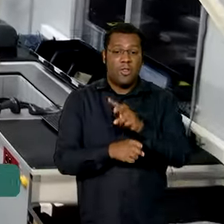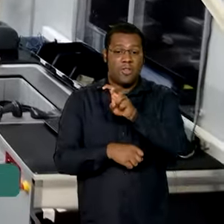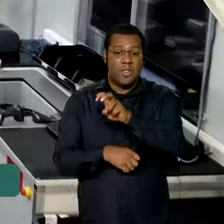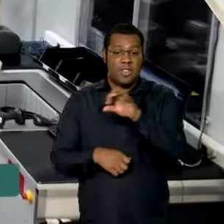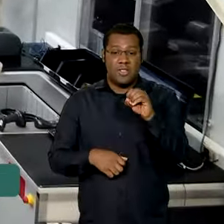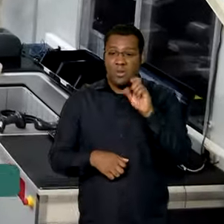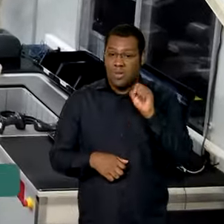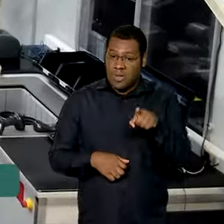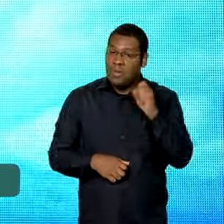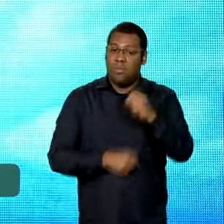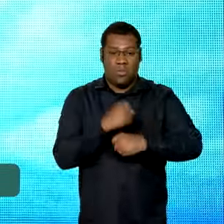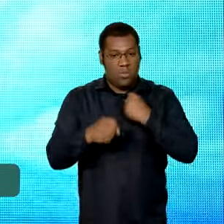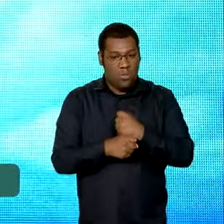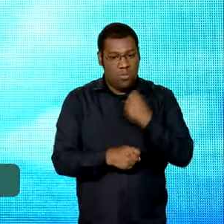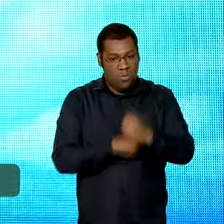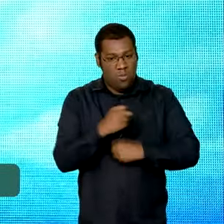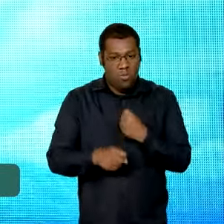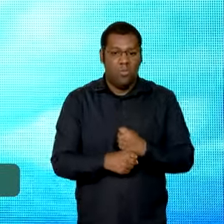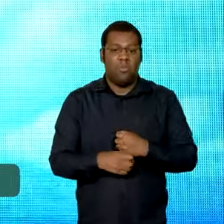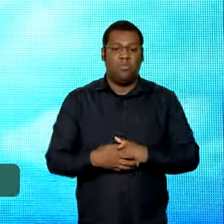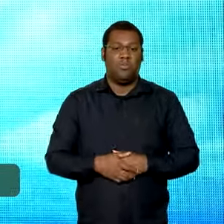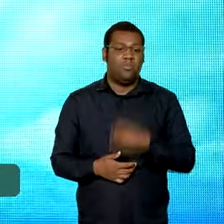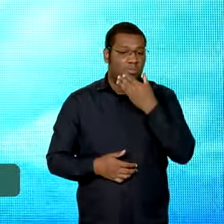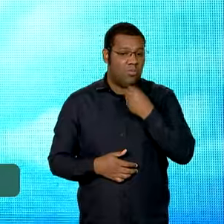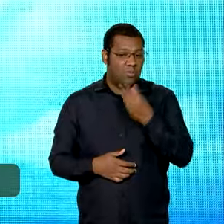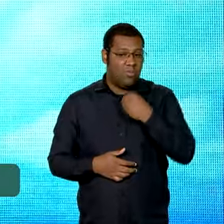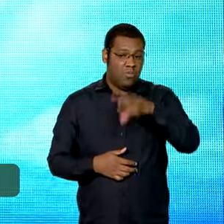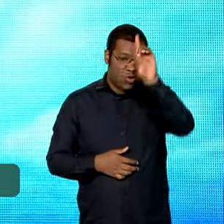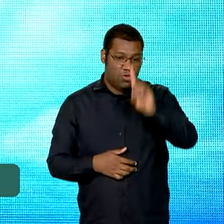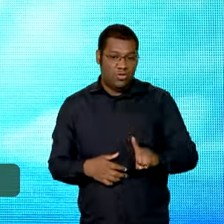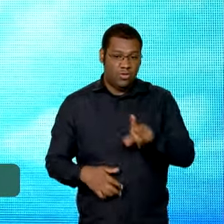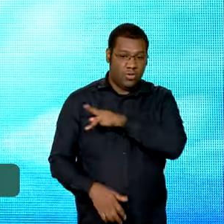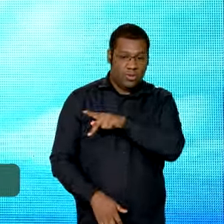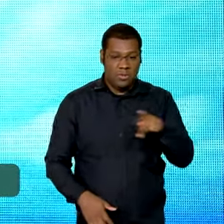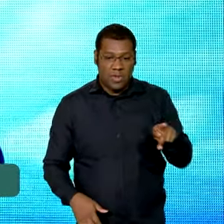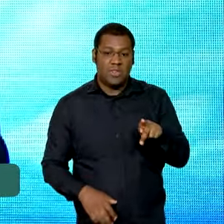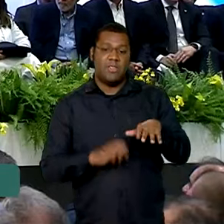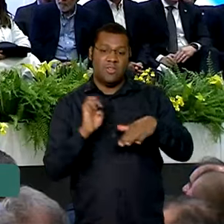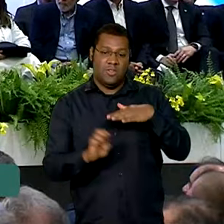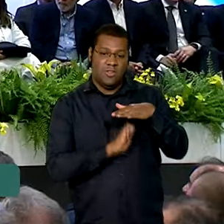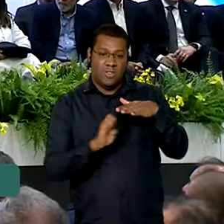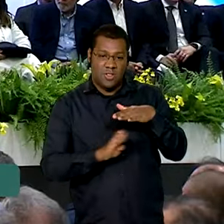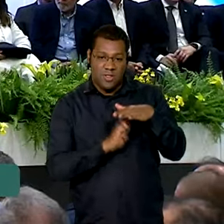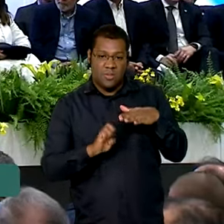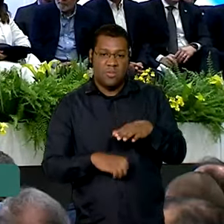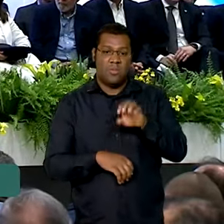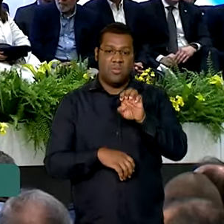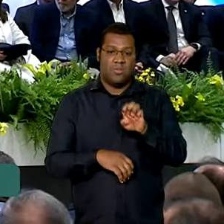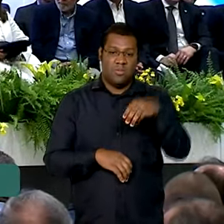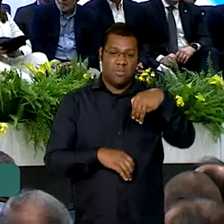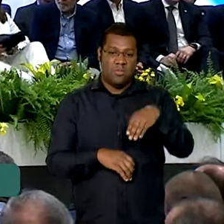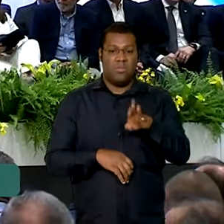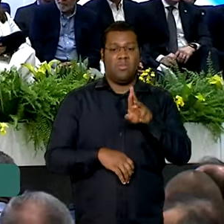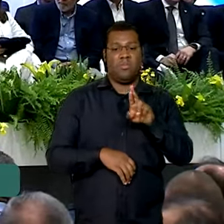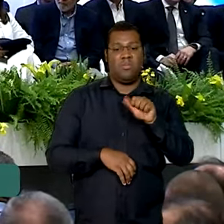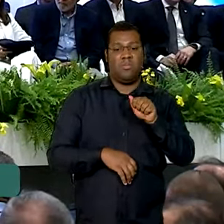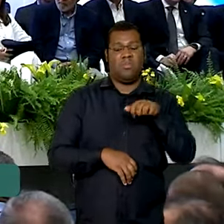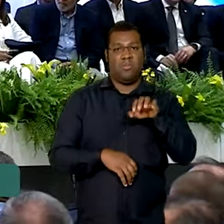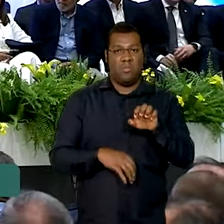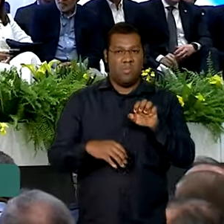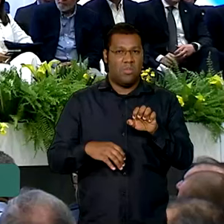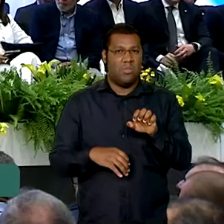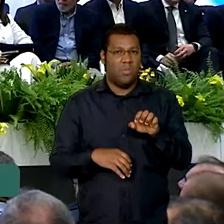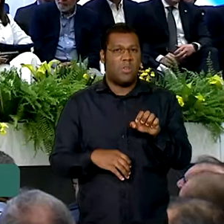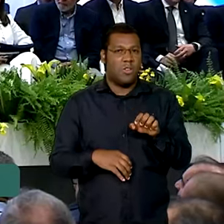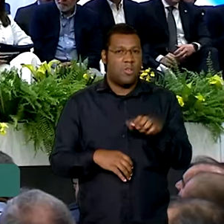emprego pré-pandemia. O diretor-presidente da companhia falou sobre novos investimentos. Só para se ter uma